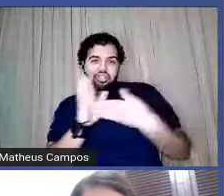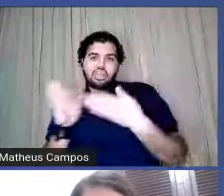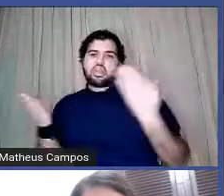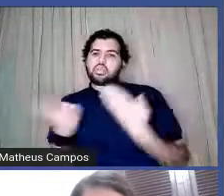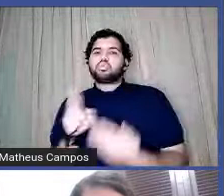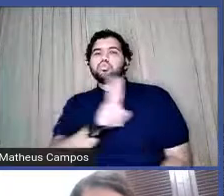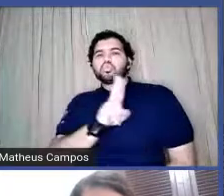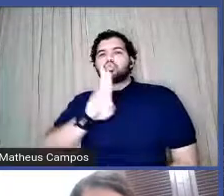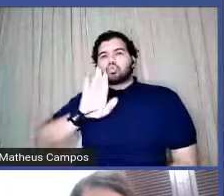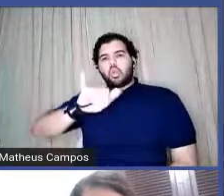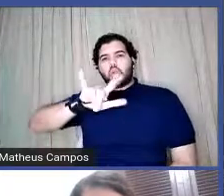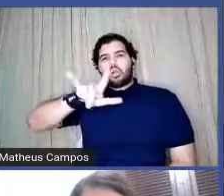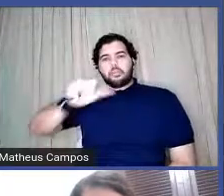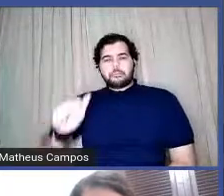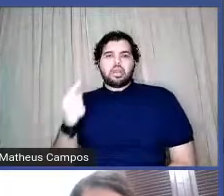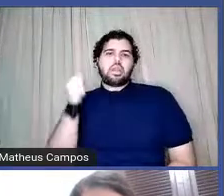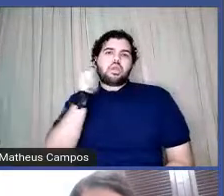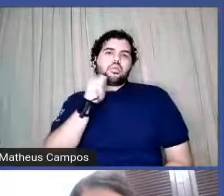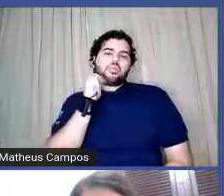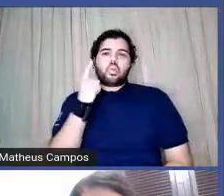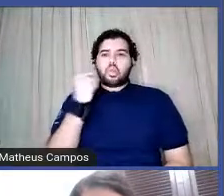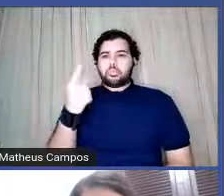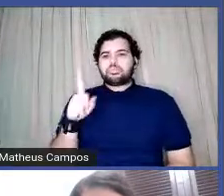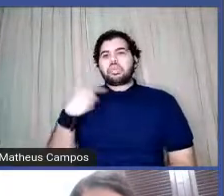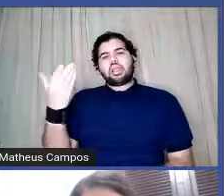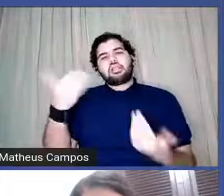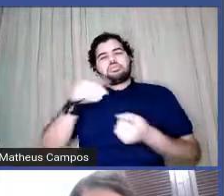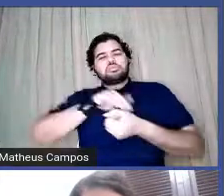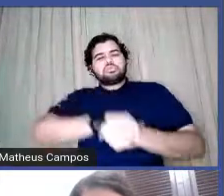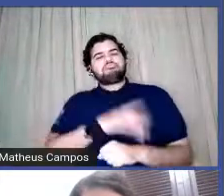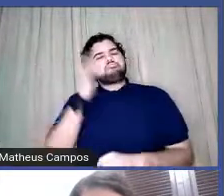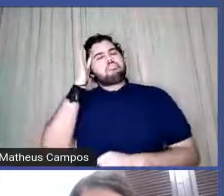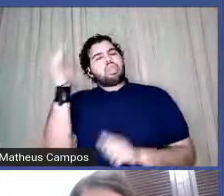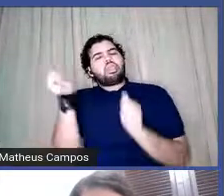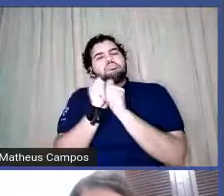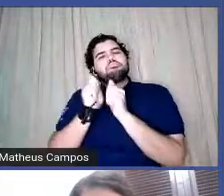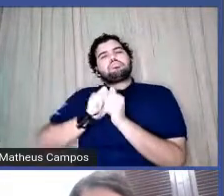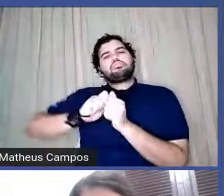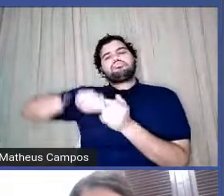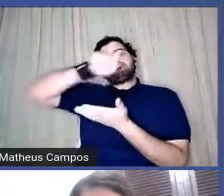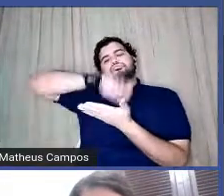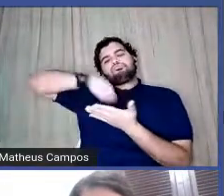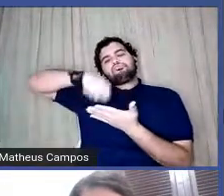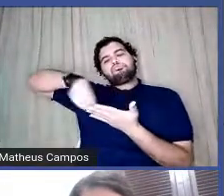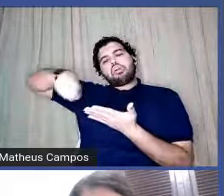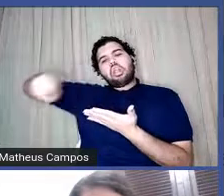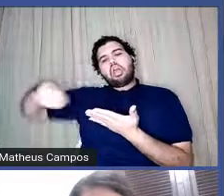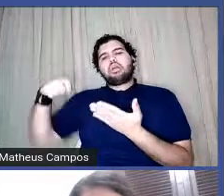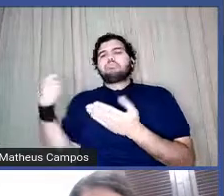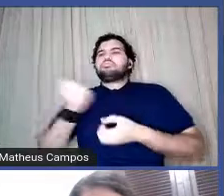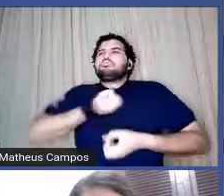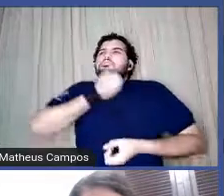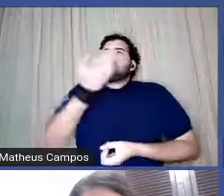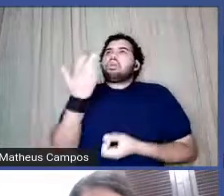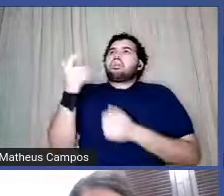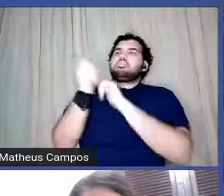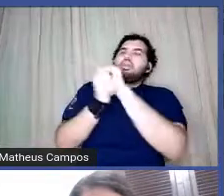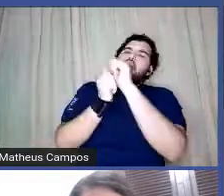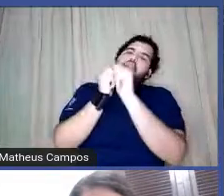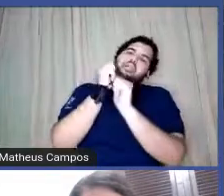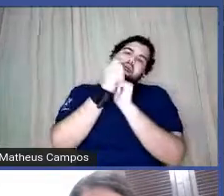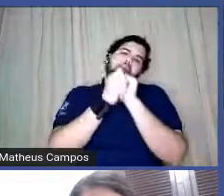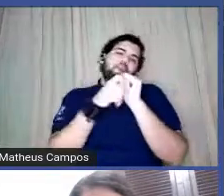Balaio de Gatas. Essa noite sonhei com nós duas escrevendo poemas no telhado arranhando línguas e palavras ao pé do ouvido.